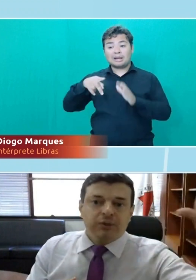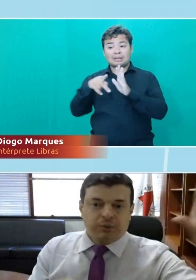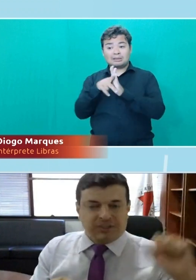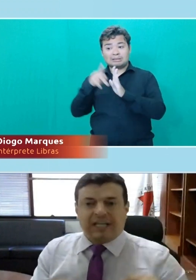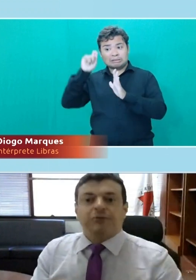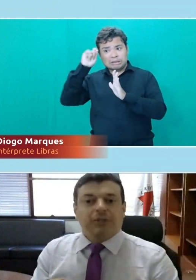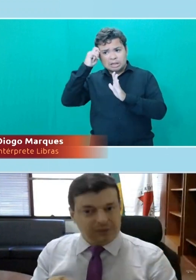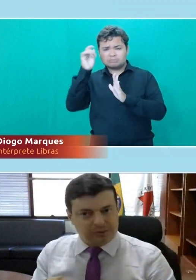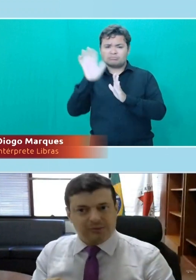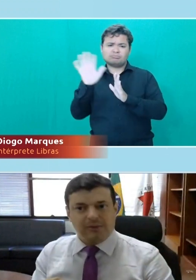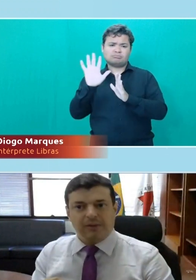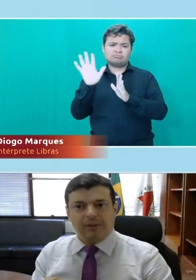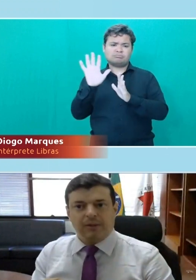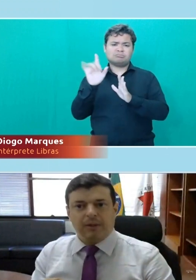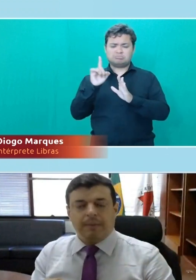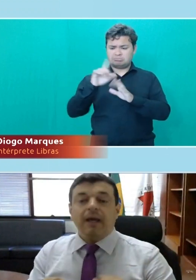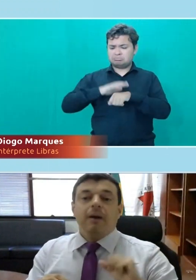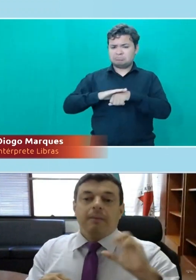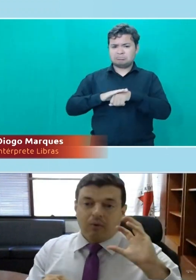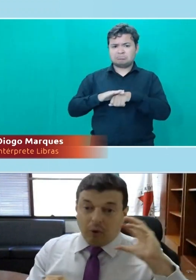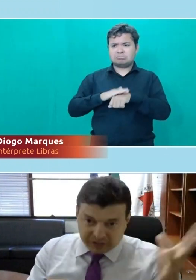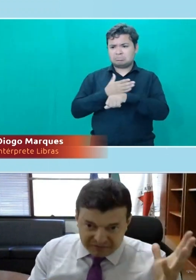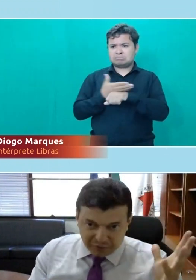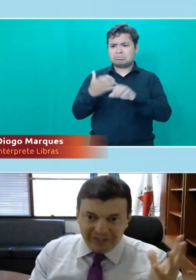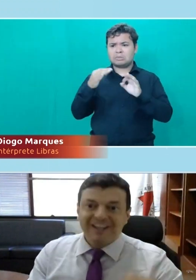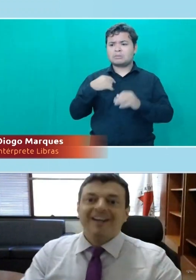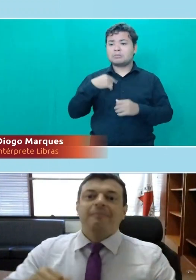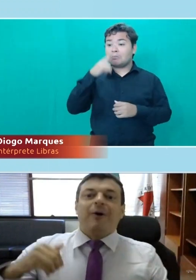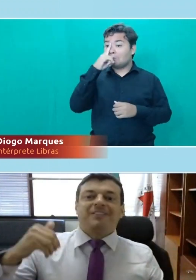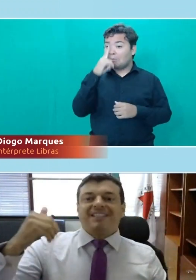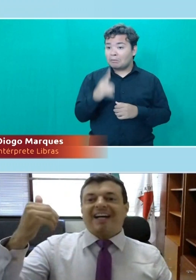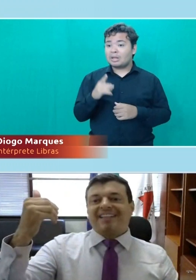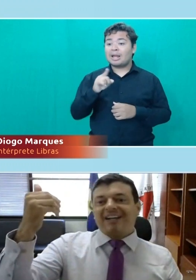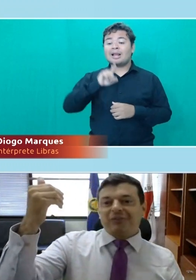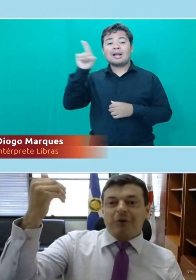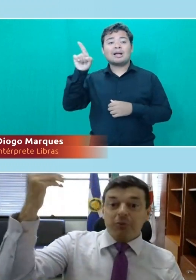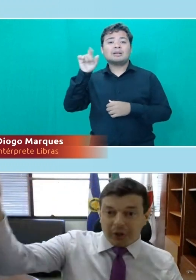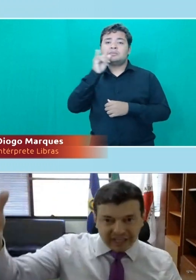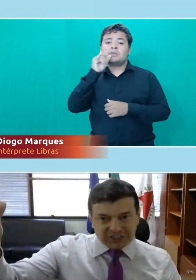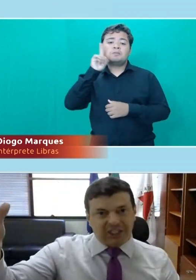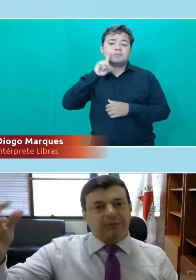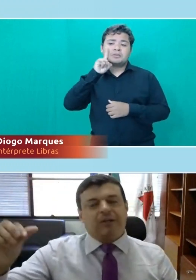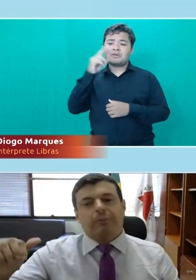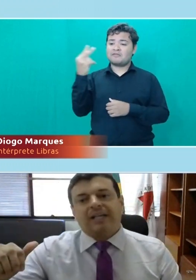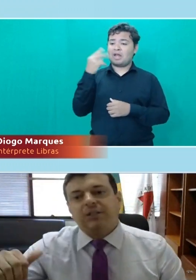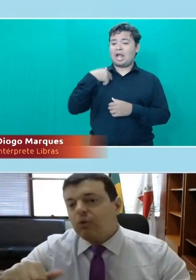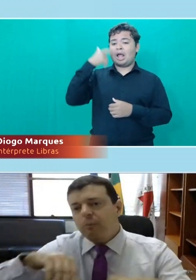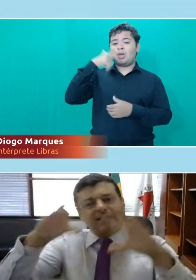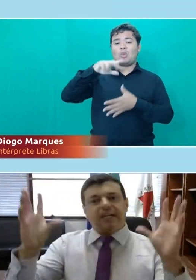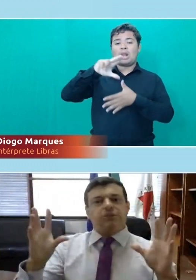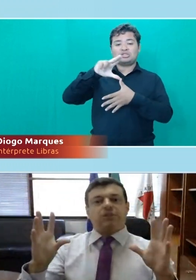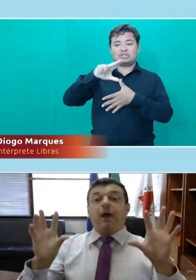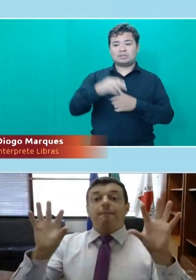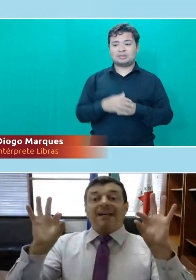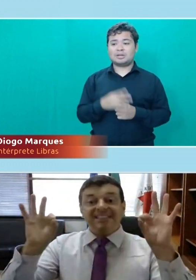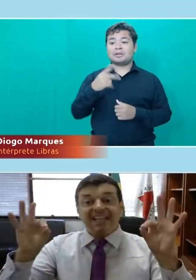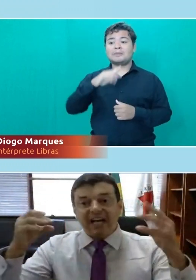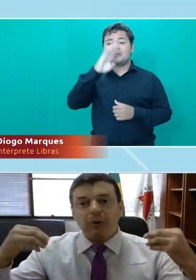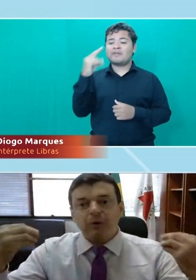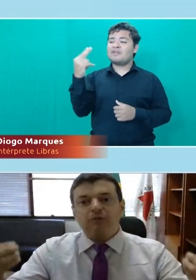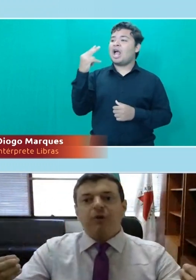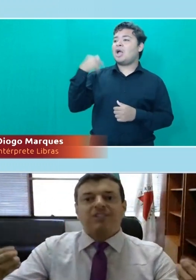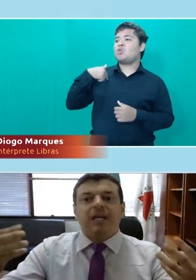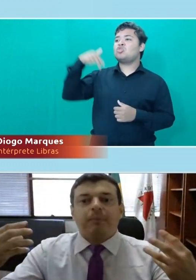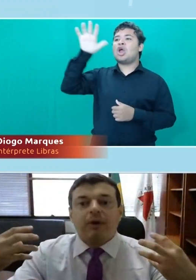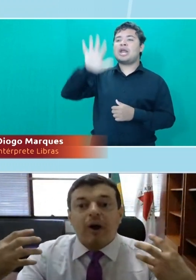como latino nos Estados Unidos, como já fui, posso ser tratado como nordestino aqui no Brasil, como uma série de outras... Mas